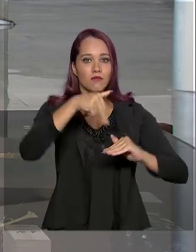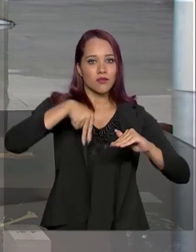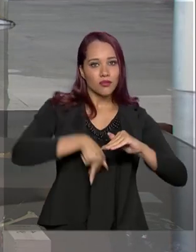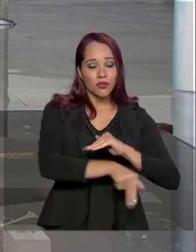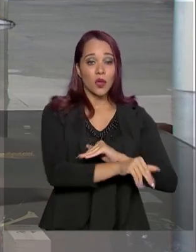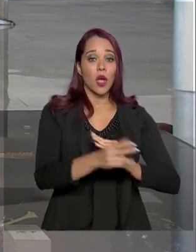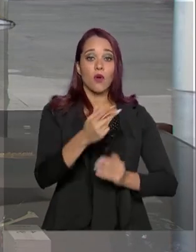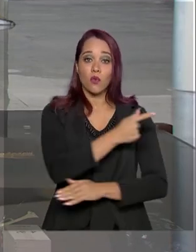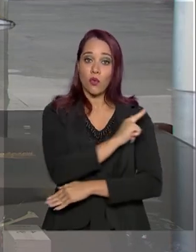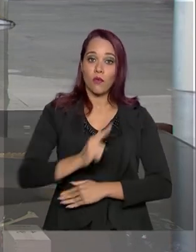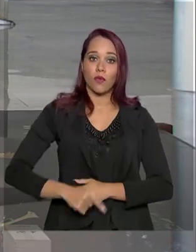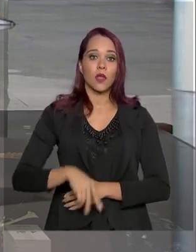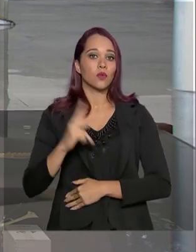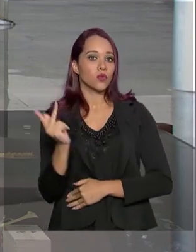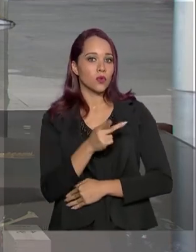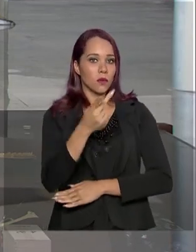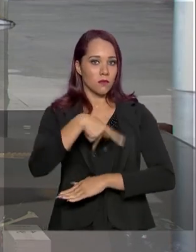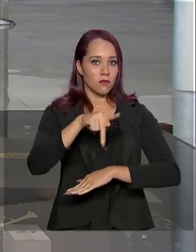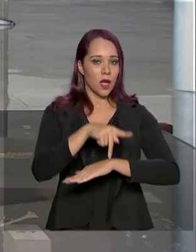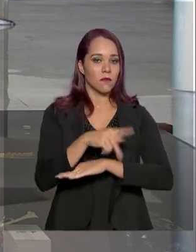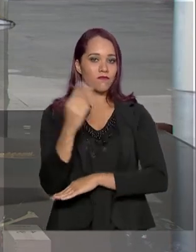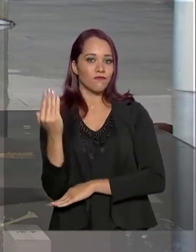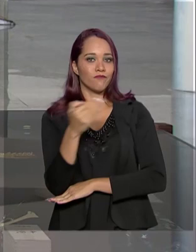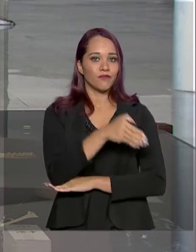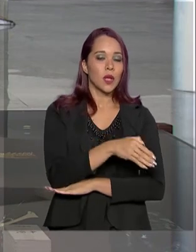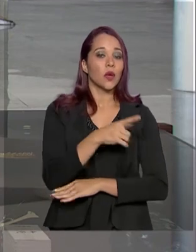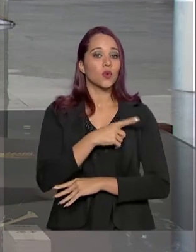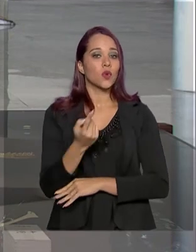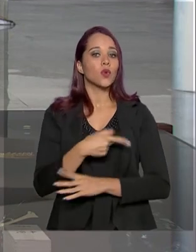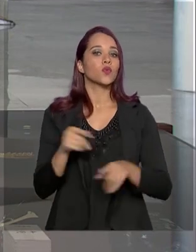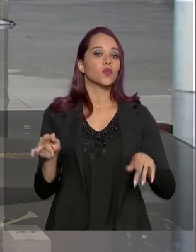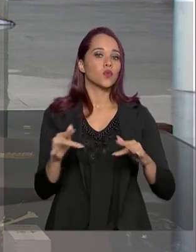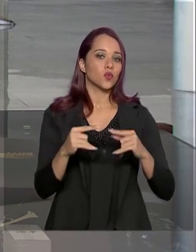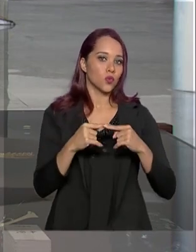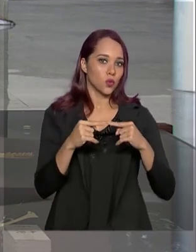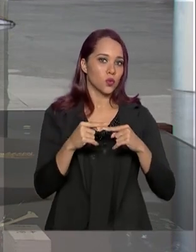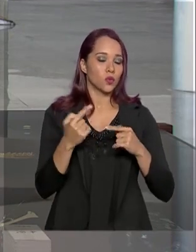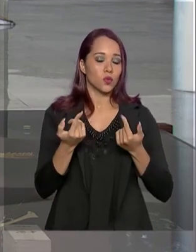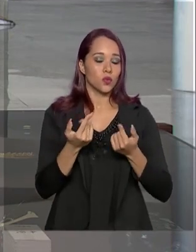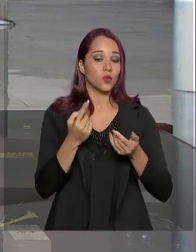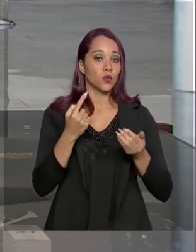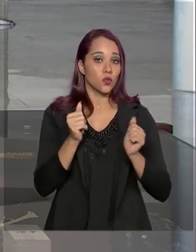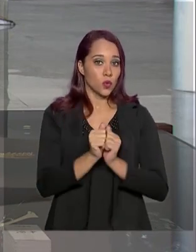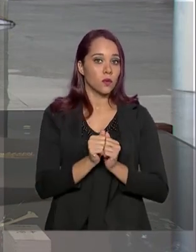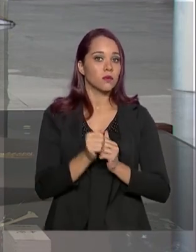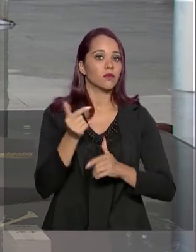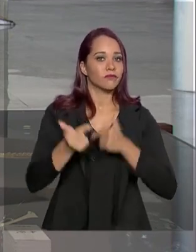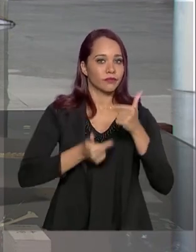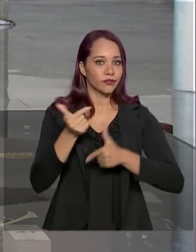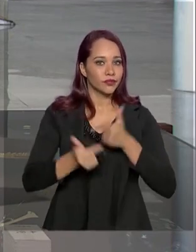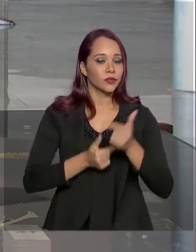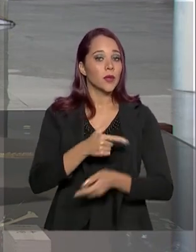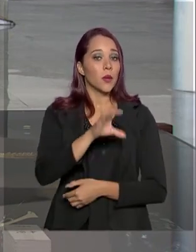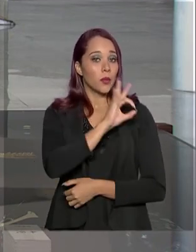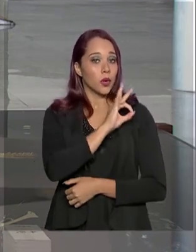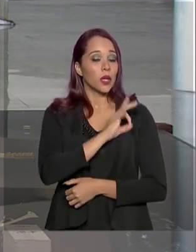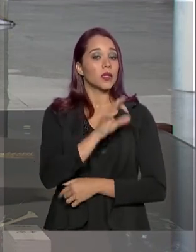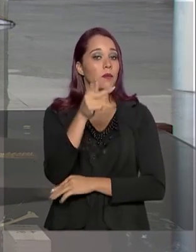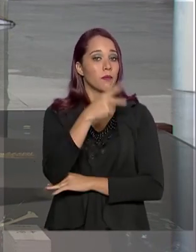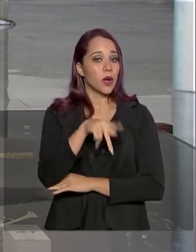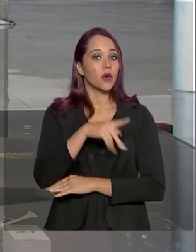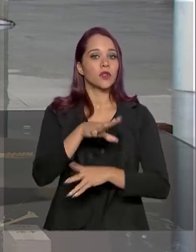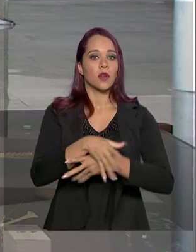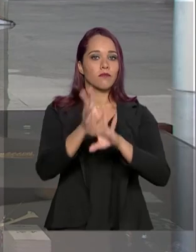dois países estão atuando numa operação conjunta. A Polícia Nacional do Paraguai já emitiu alerta